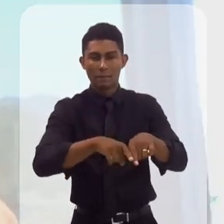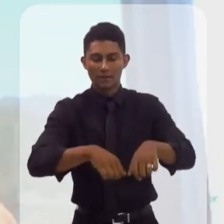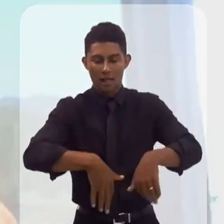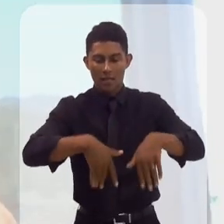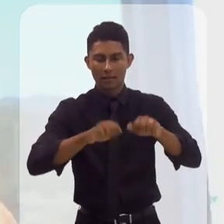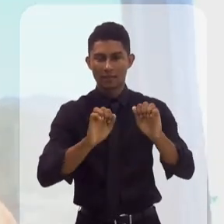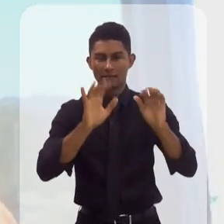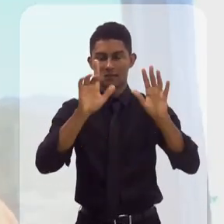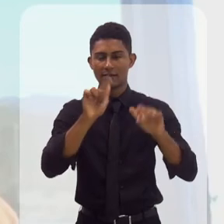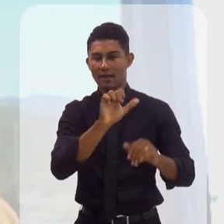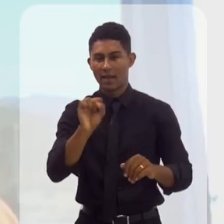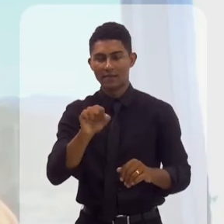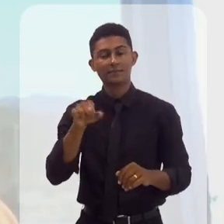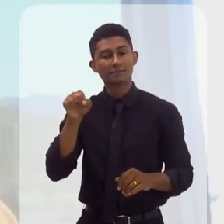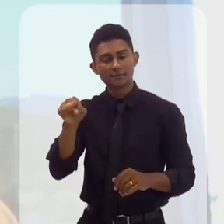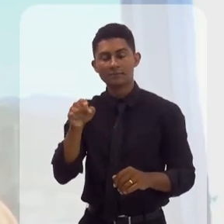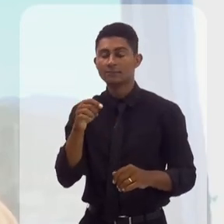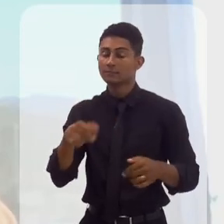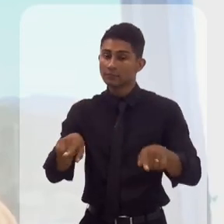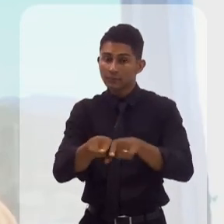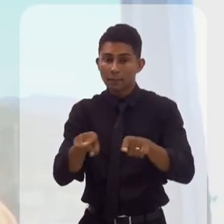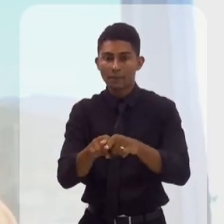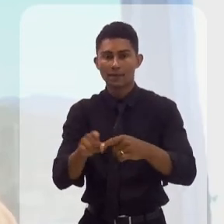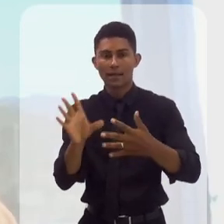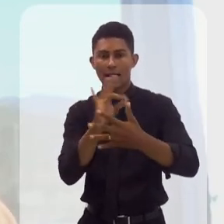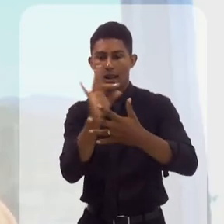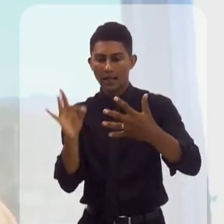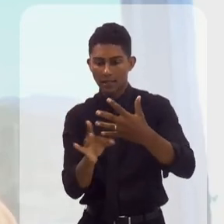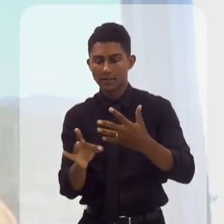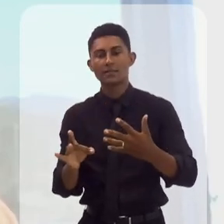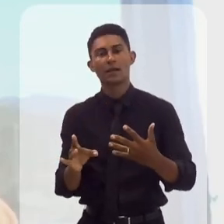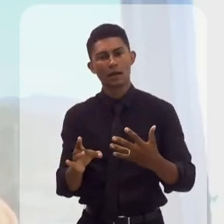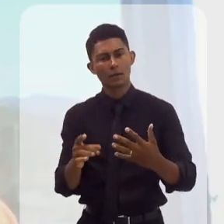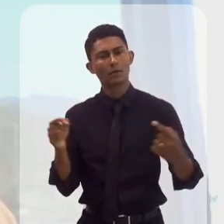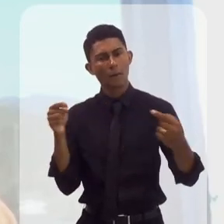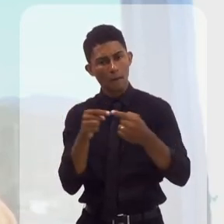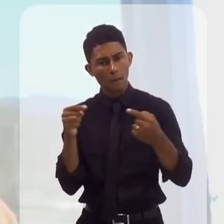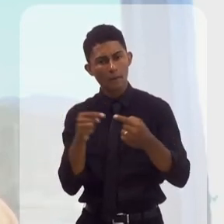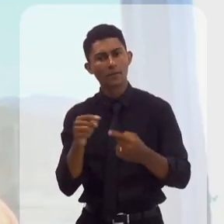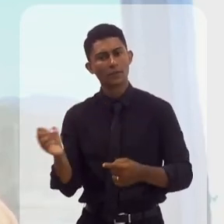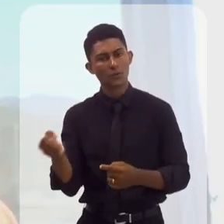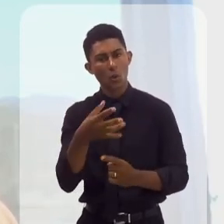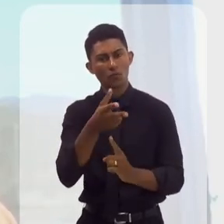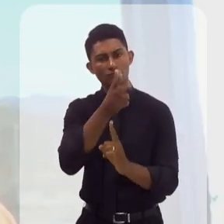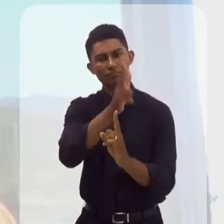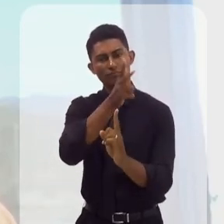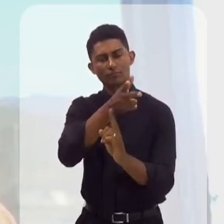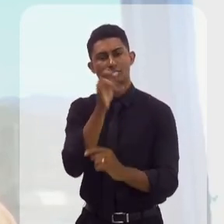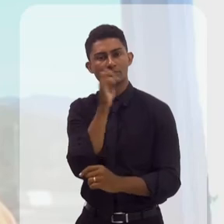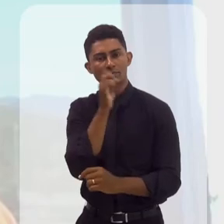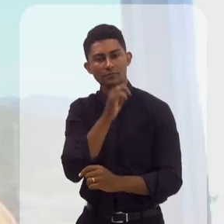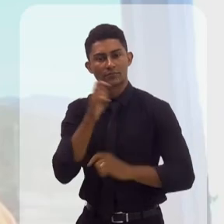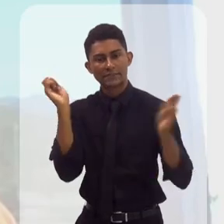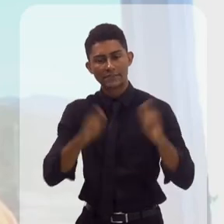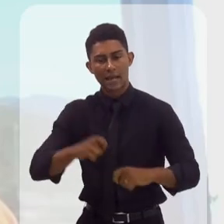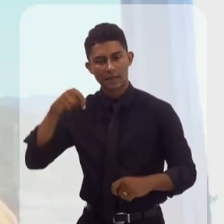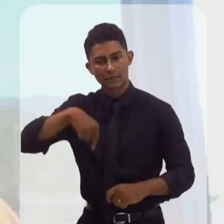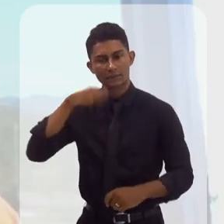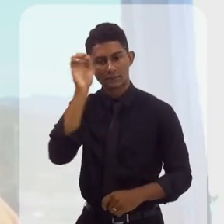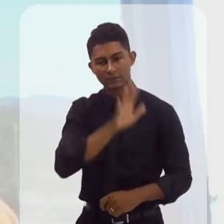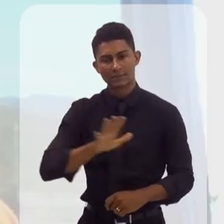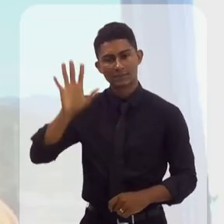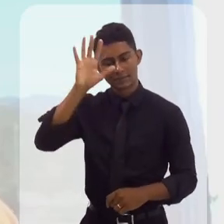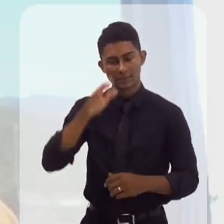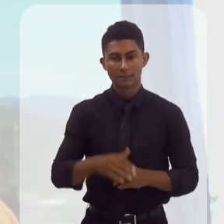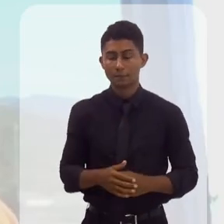vão permitir que essa nova fonte possa se inserir de maneira mais rápida no Brasil.